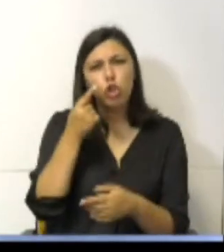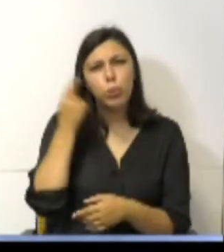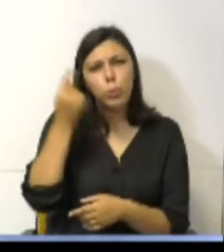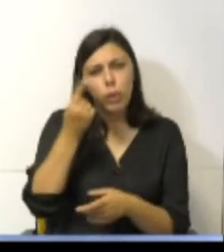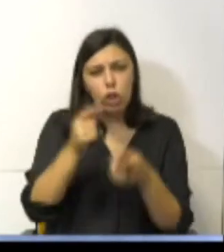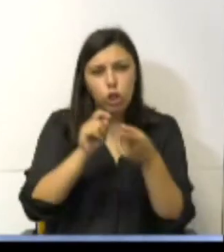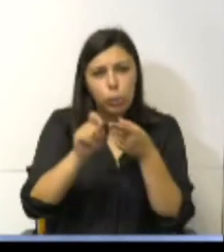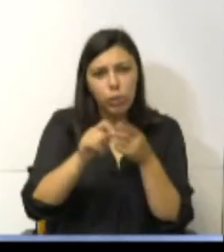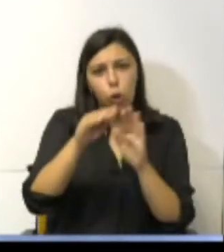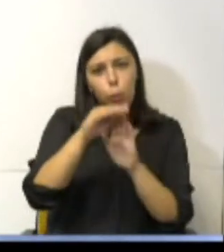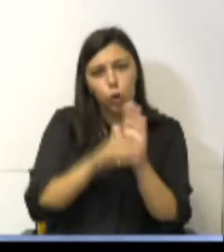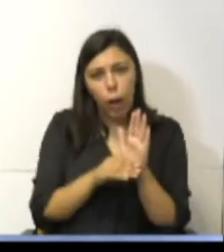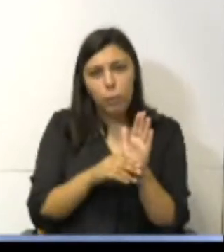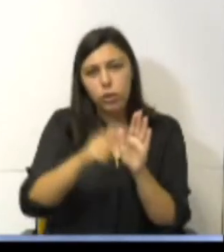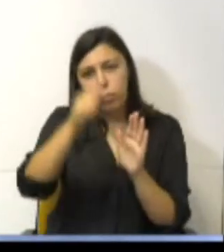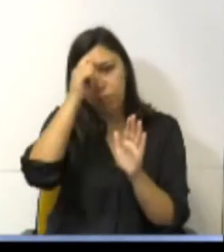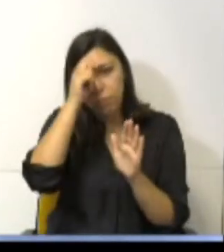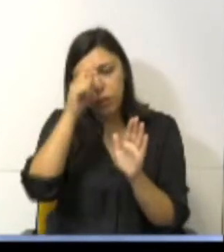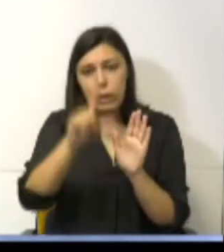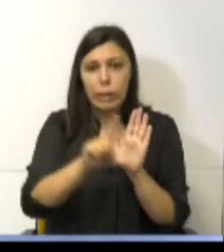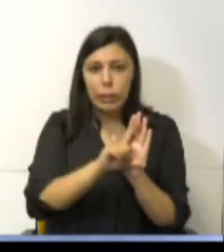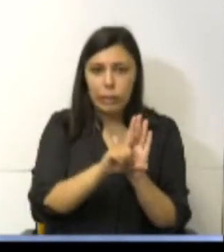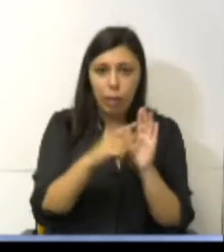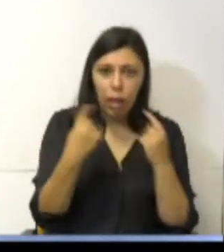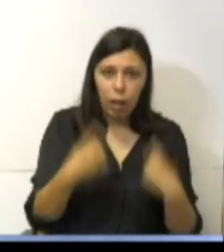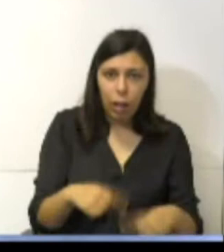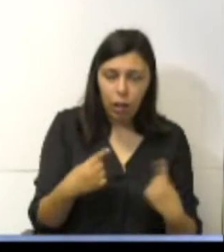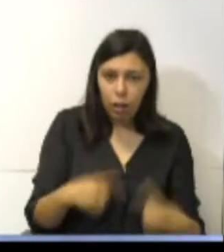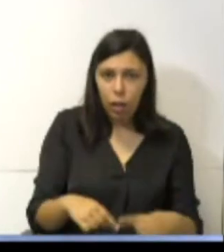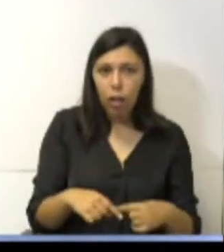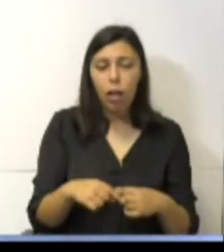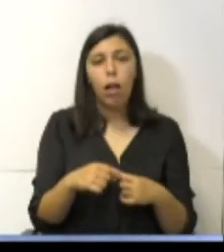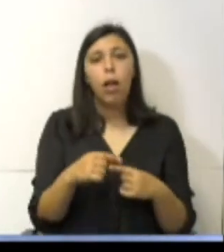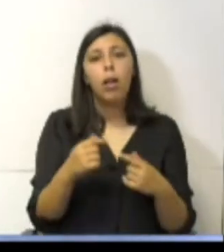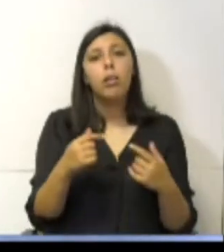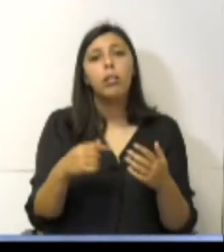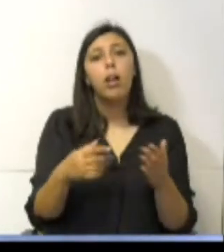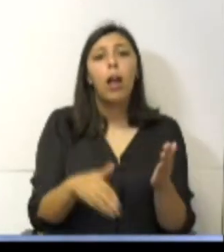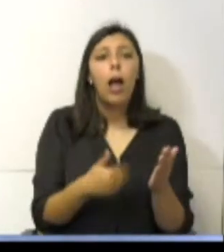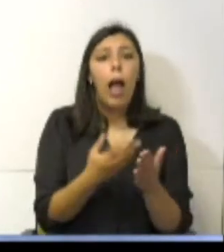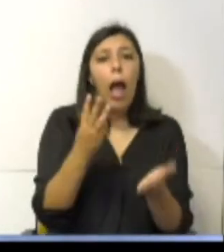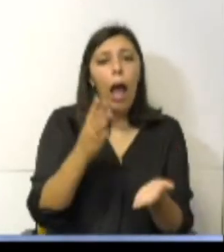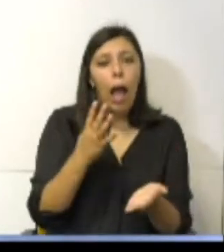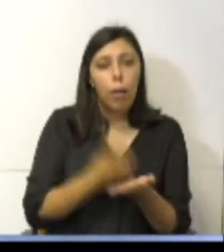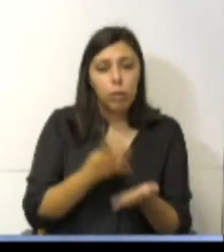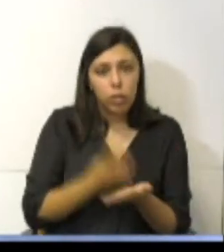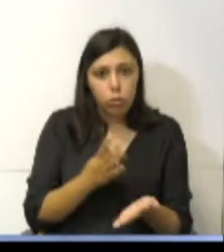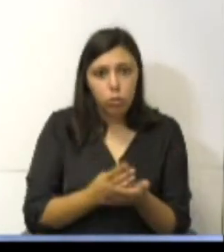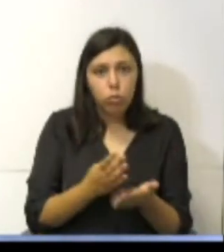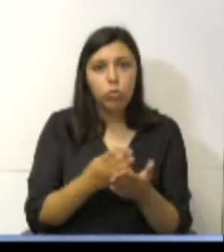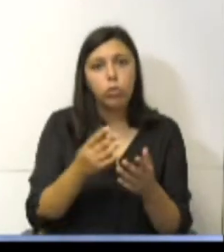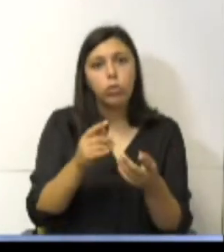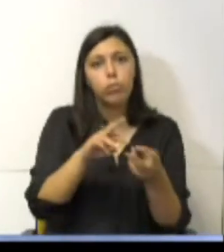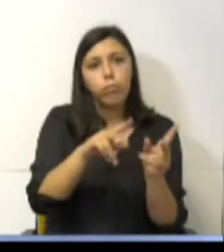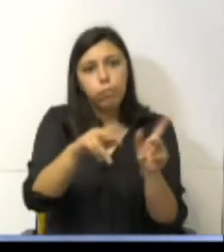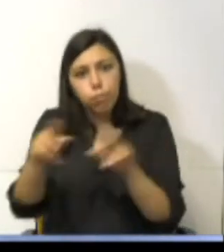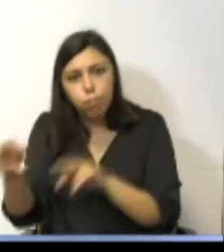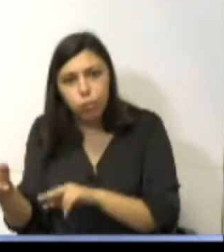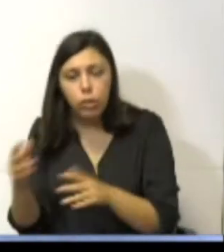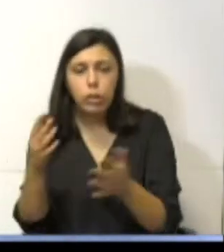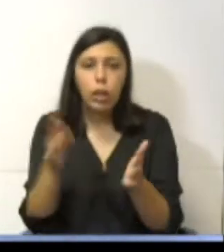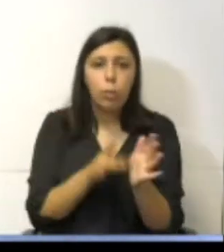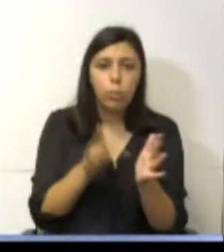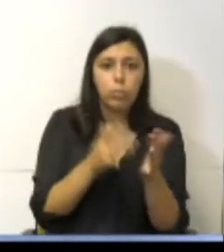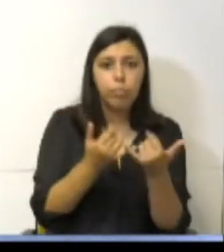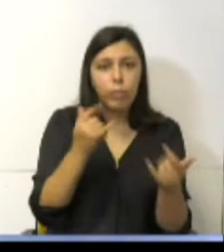programas e respeitáveis licenças, as especificações, as aplicações, as configurações e os manuais digitais, adaptados